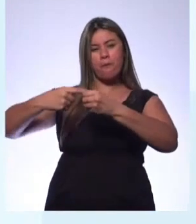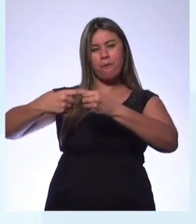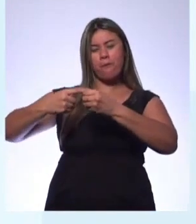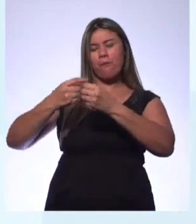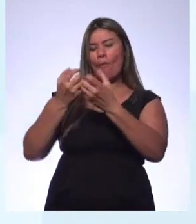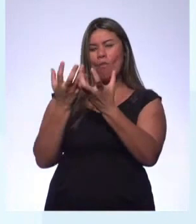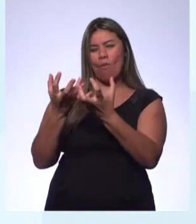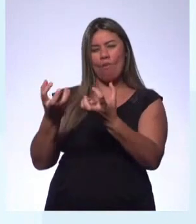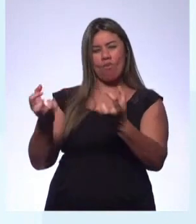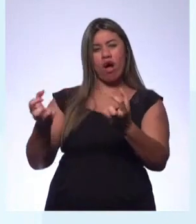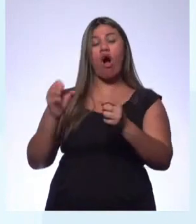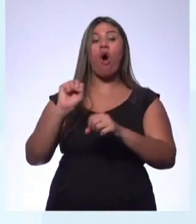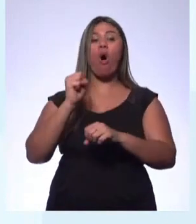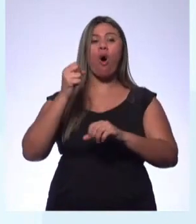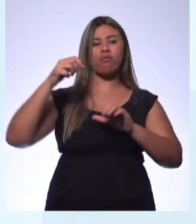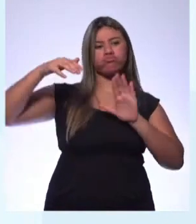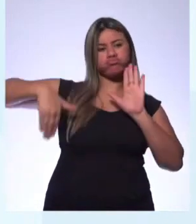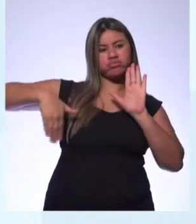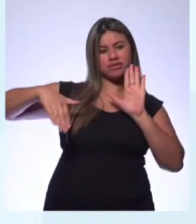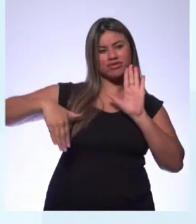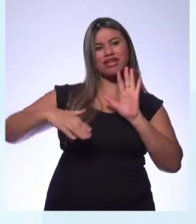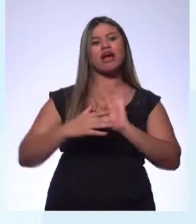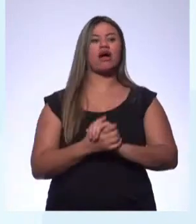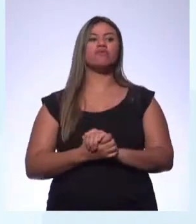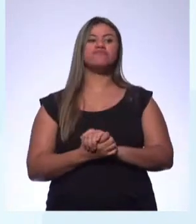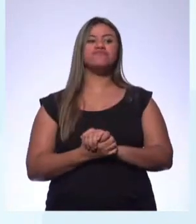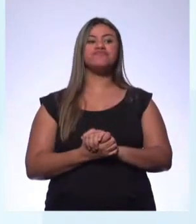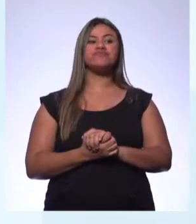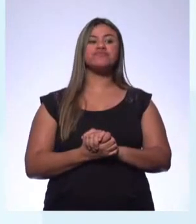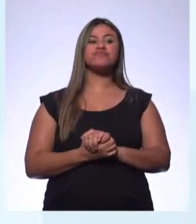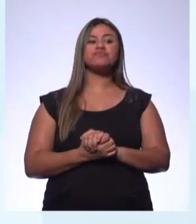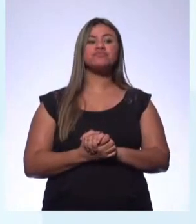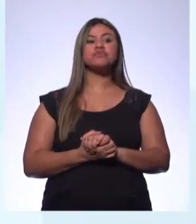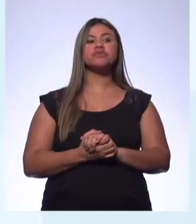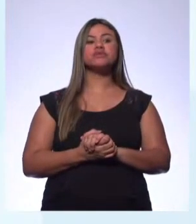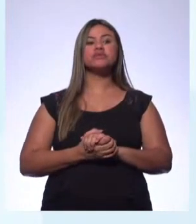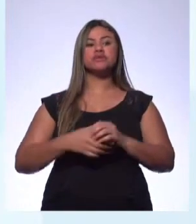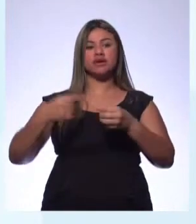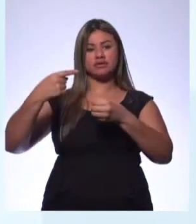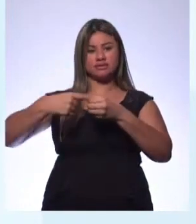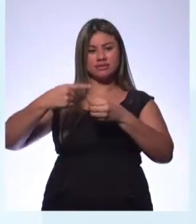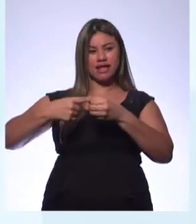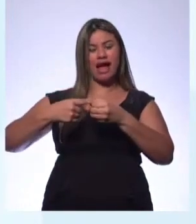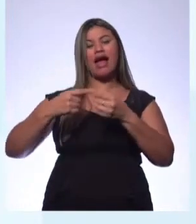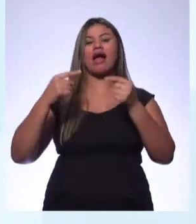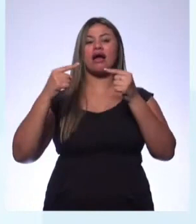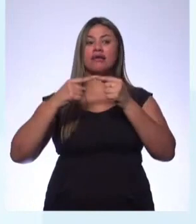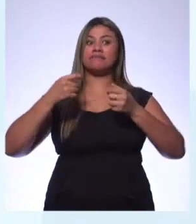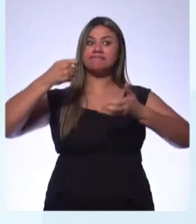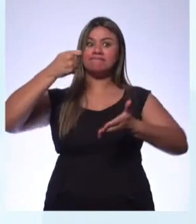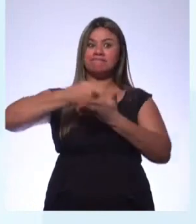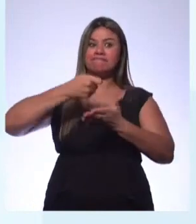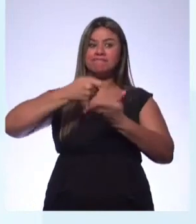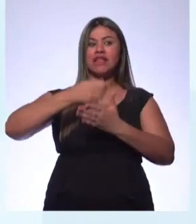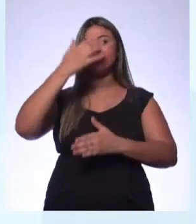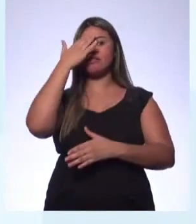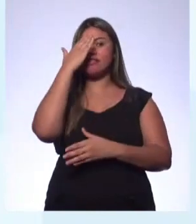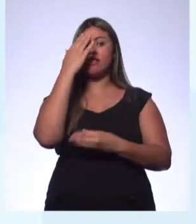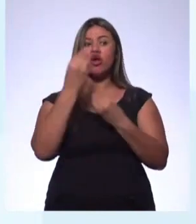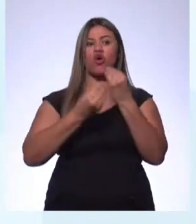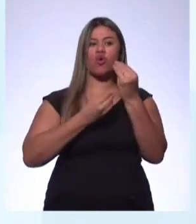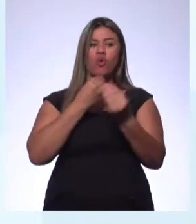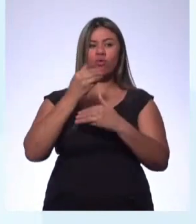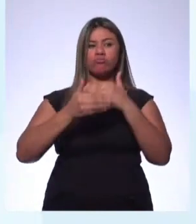são chamados os que habitam as metrópoles, segundo o livro, tem a obrigatoriedade moral de entender como se dão